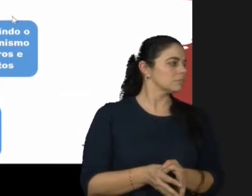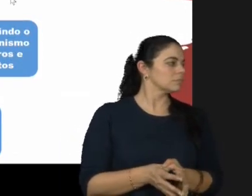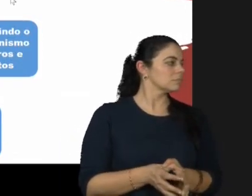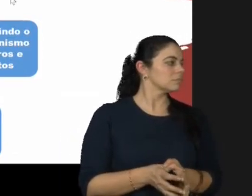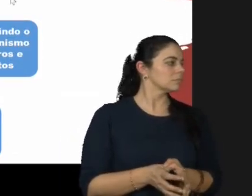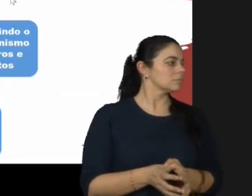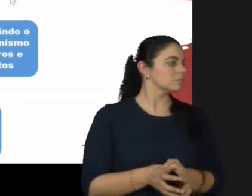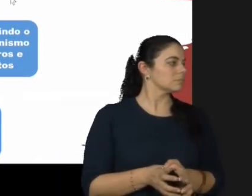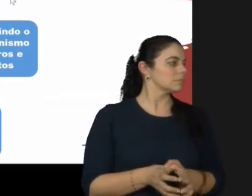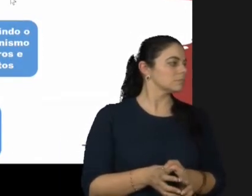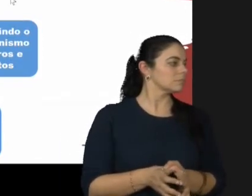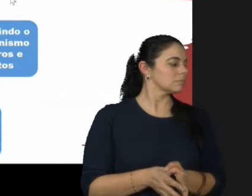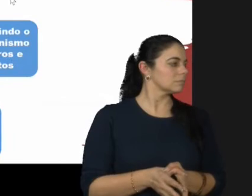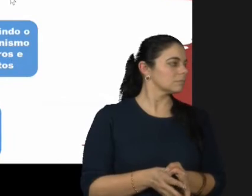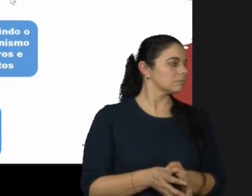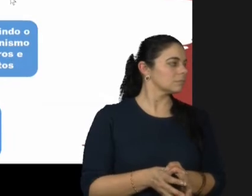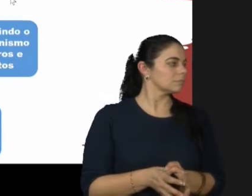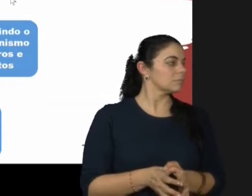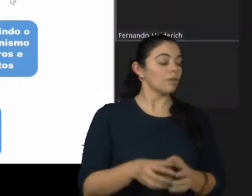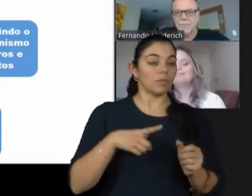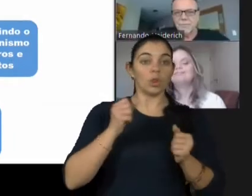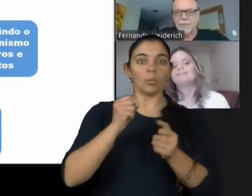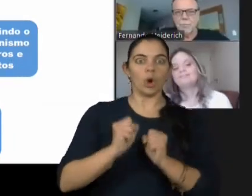então começar.